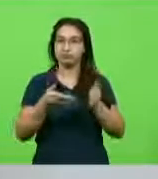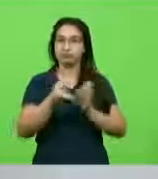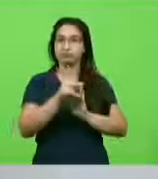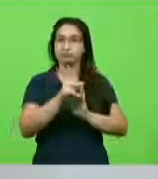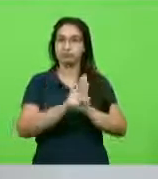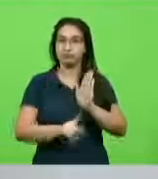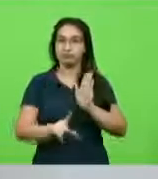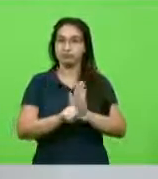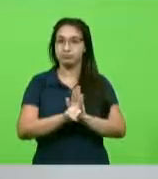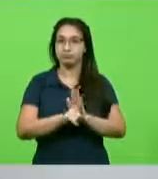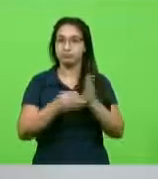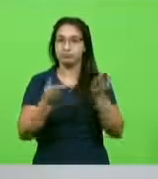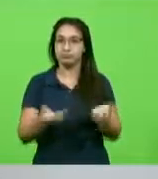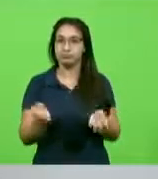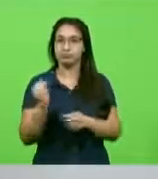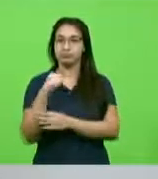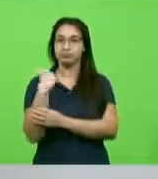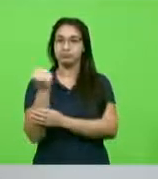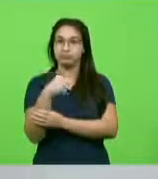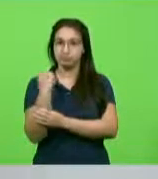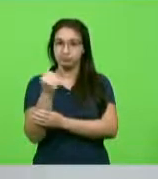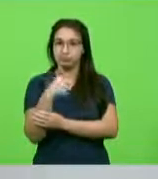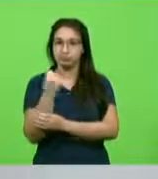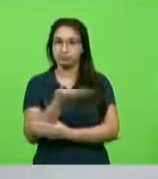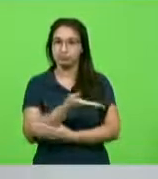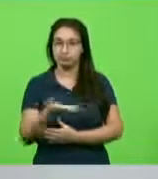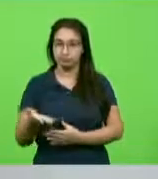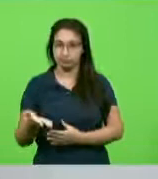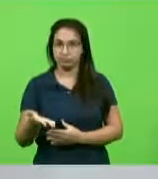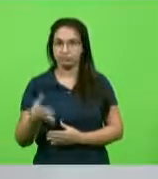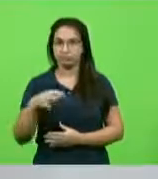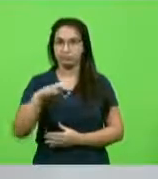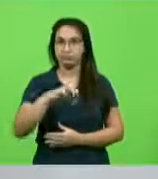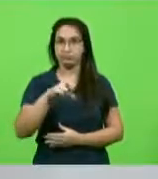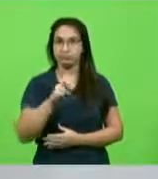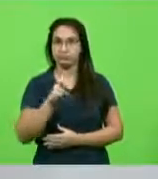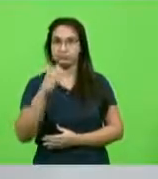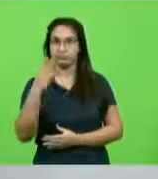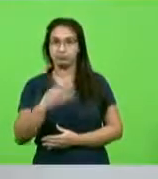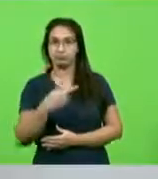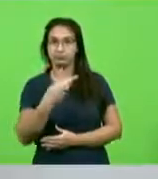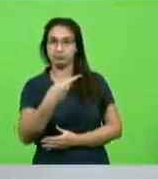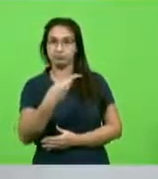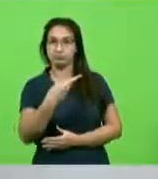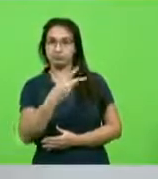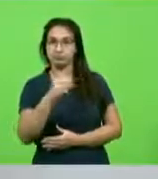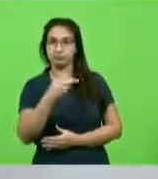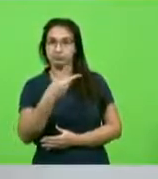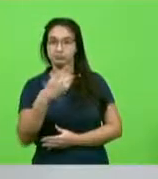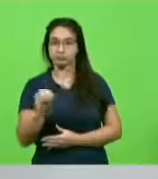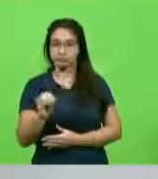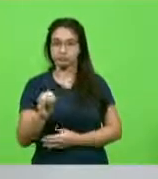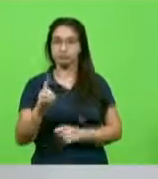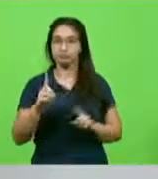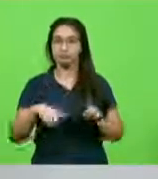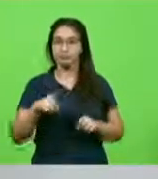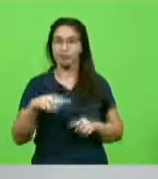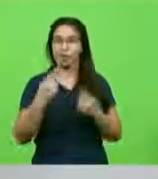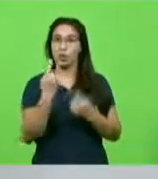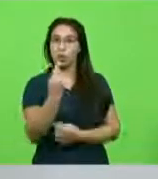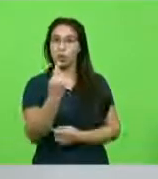trata dos fisioterapeutas, o PL 95.2, barra 20, que dispõe sobre a existência de um